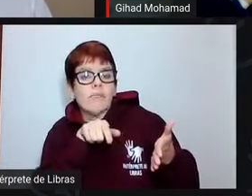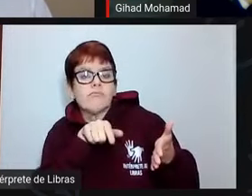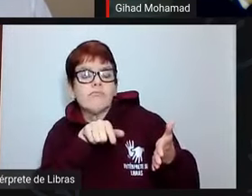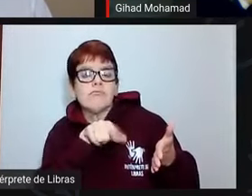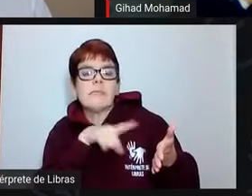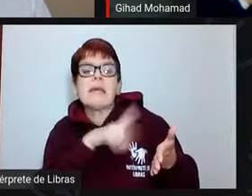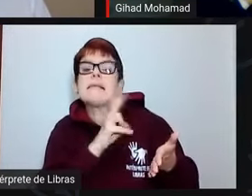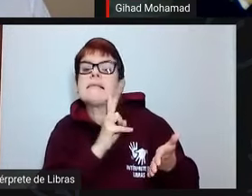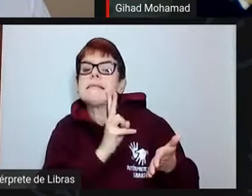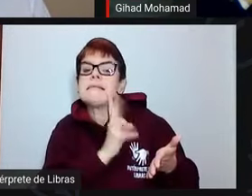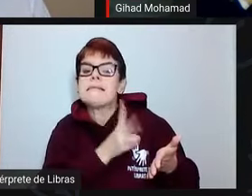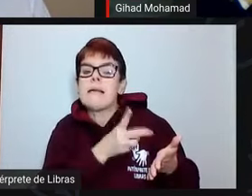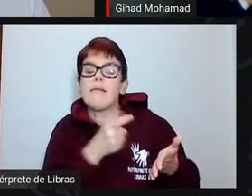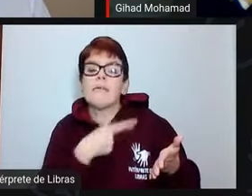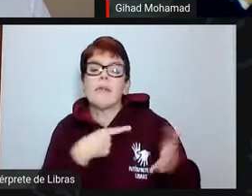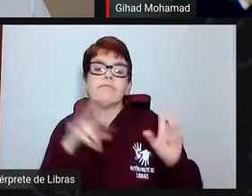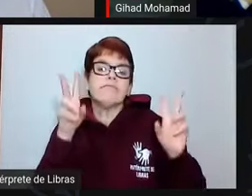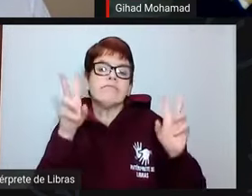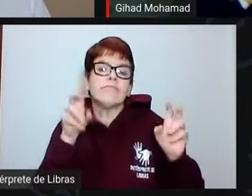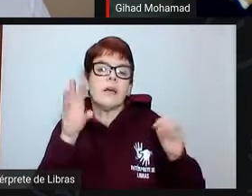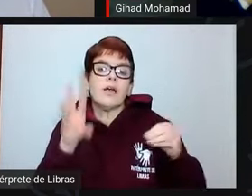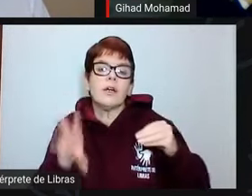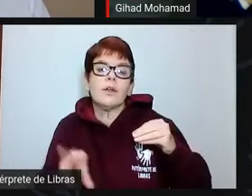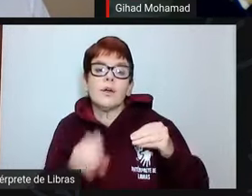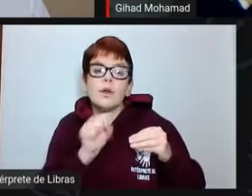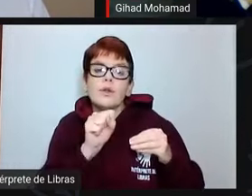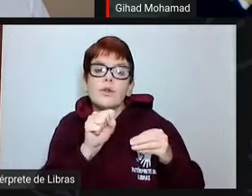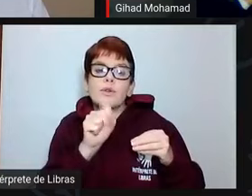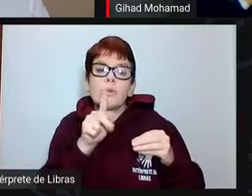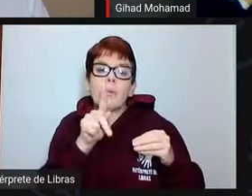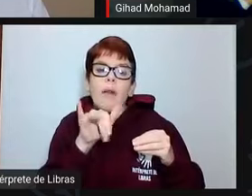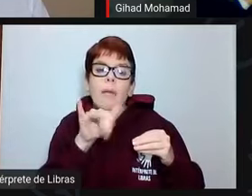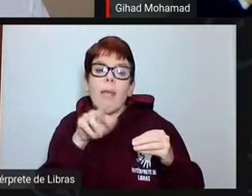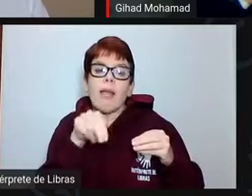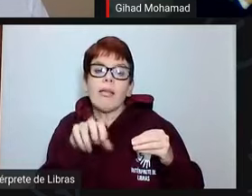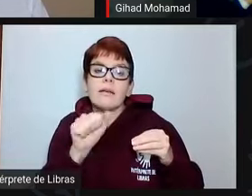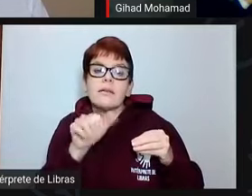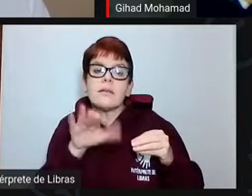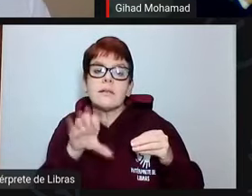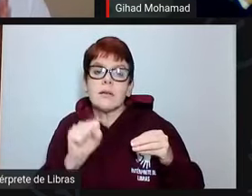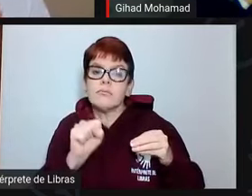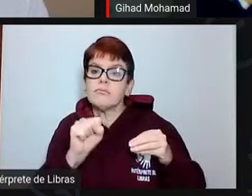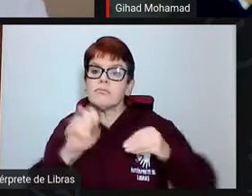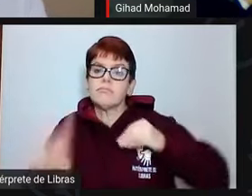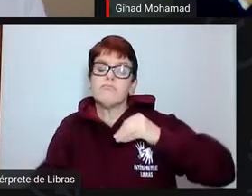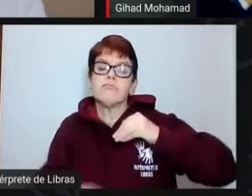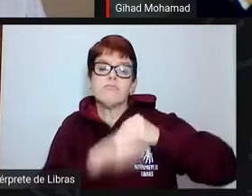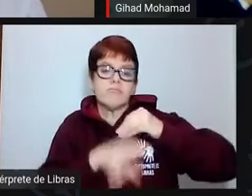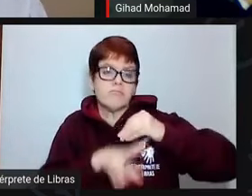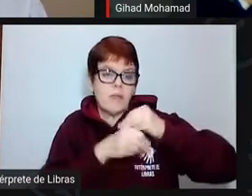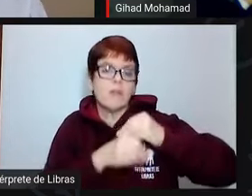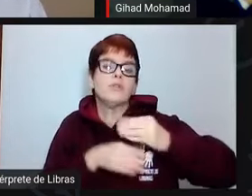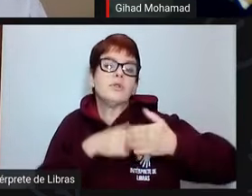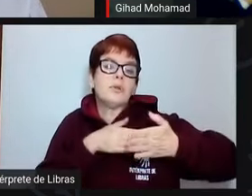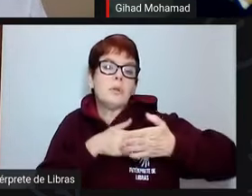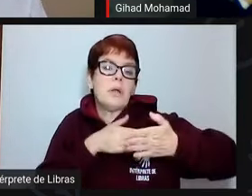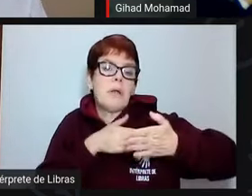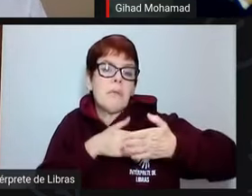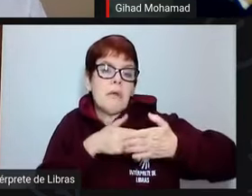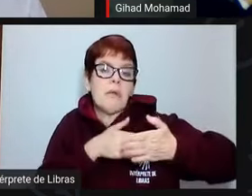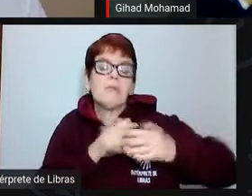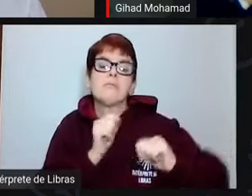sempre houve a suplementação orçamentária para o pessoal dentro dos limites de cada instituição.